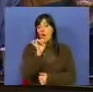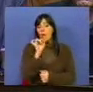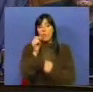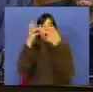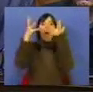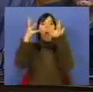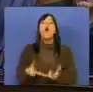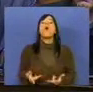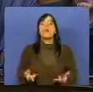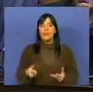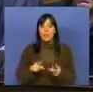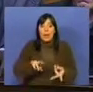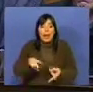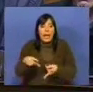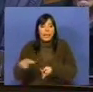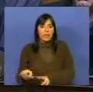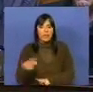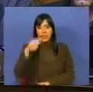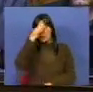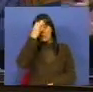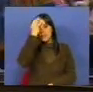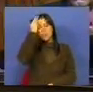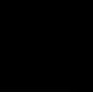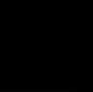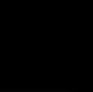orçamento retificativo.